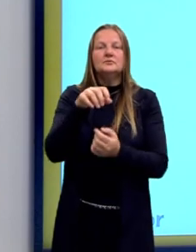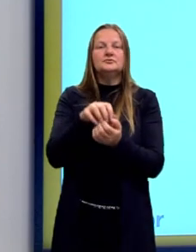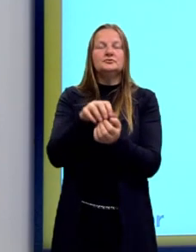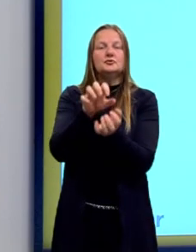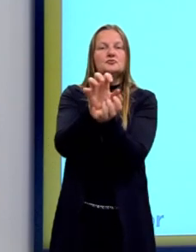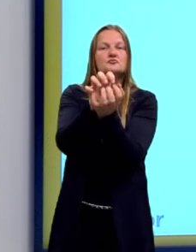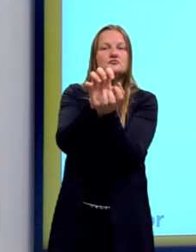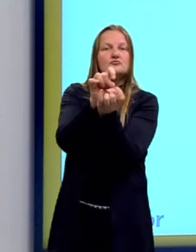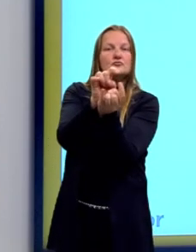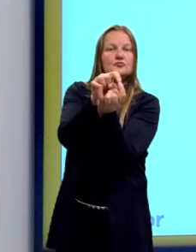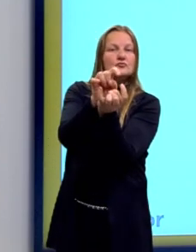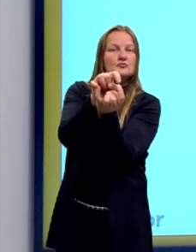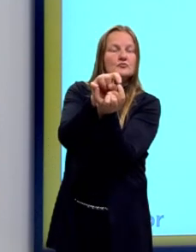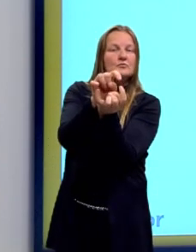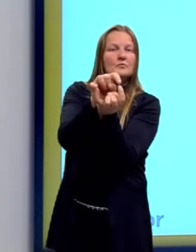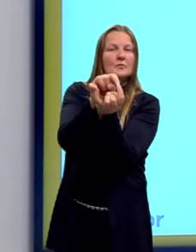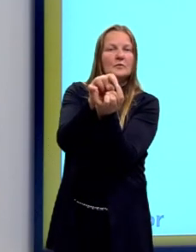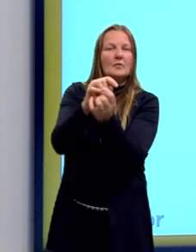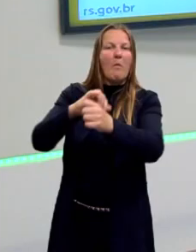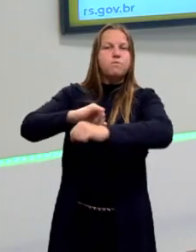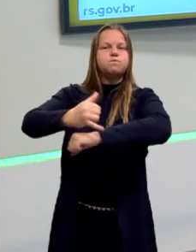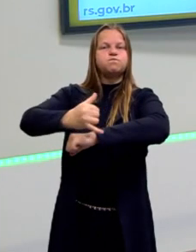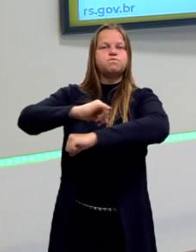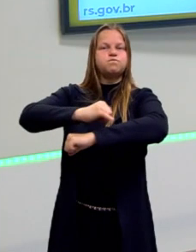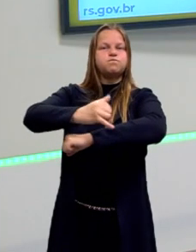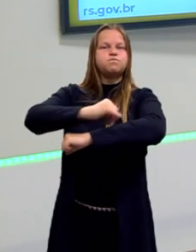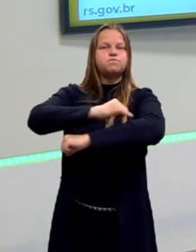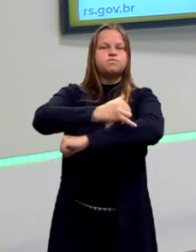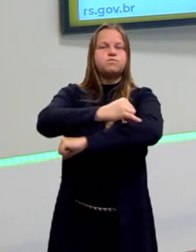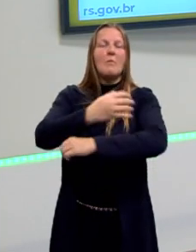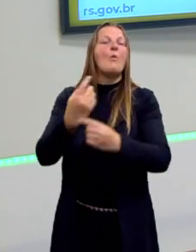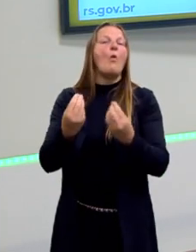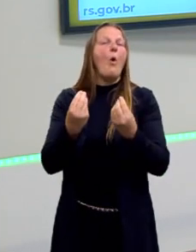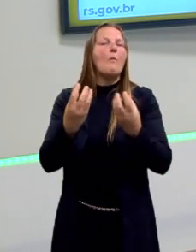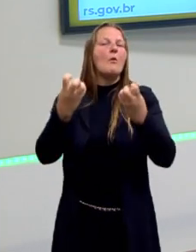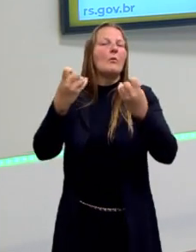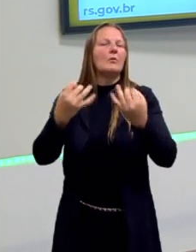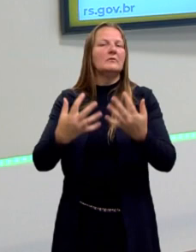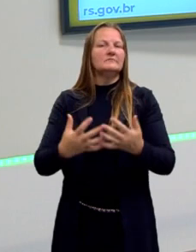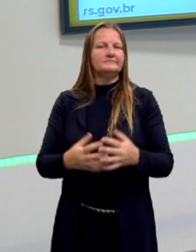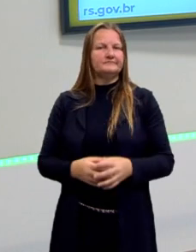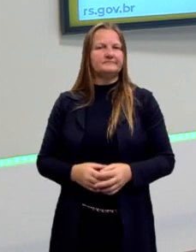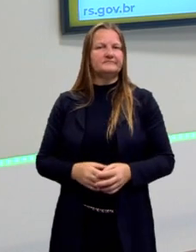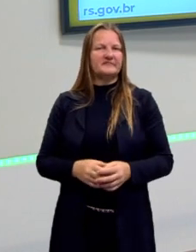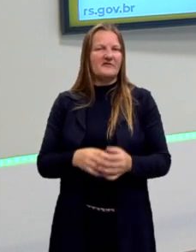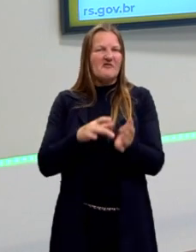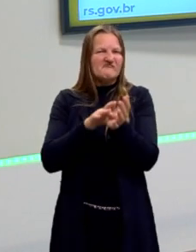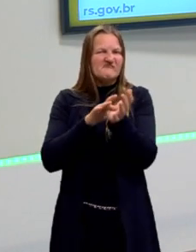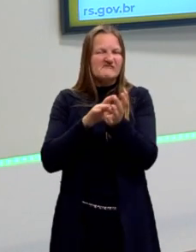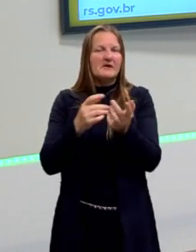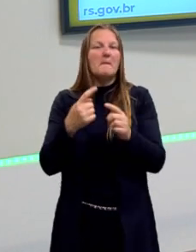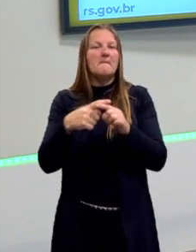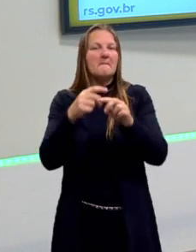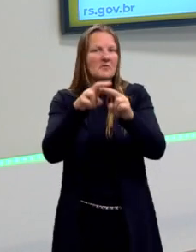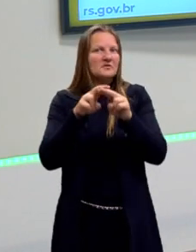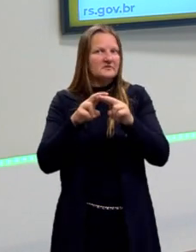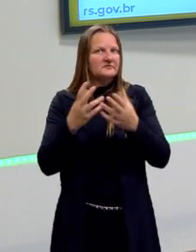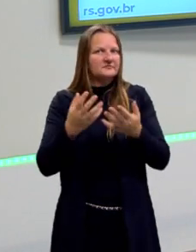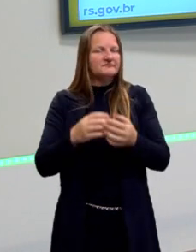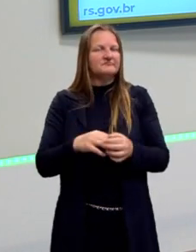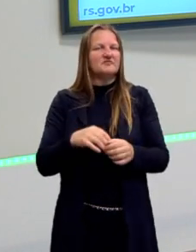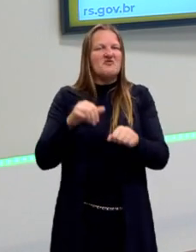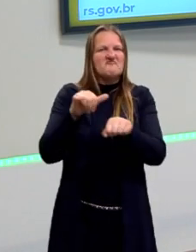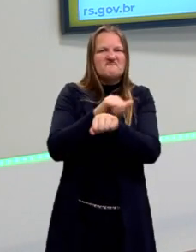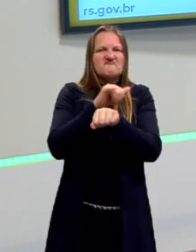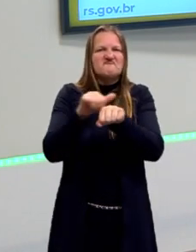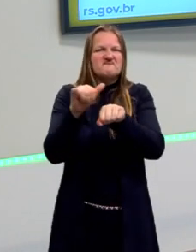seriam gordos. Essa frase bem comum nós ouvirmos por aí. Então veja como esses argumentos falaciosos permeiam a nossa sociedade.